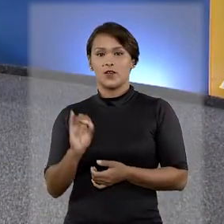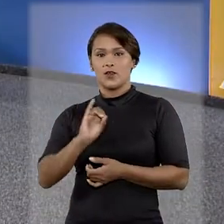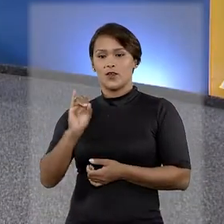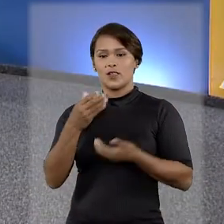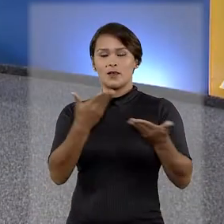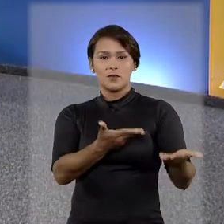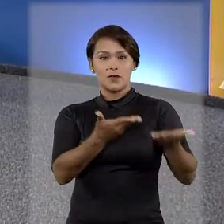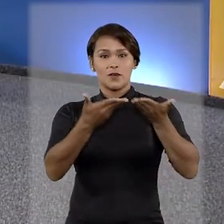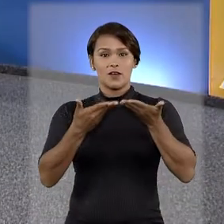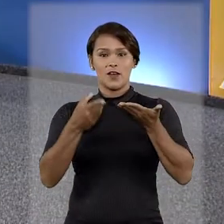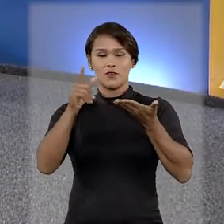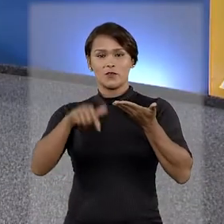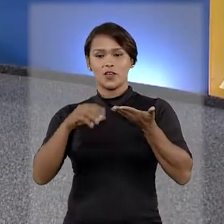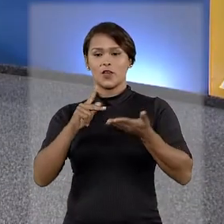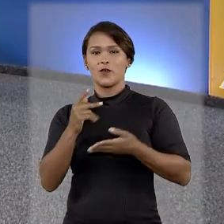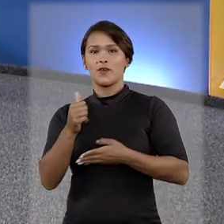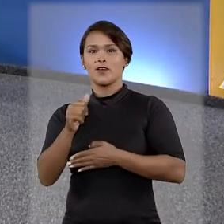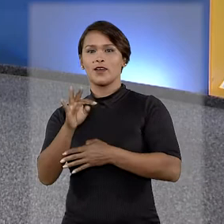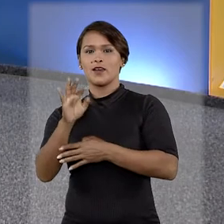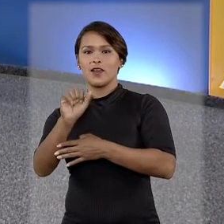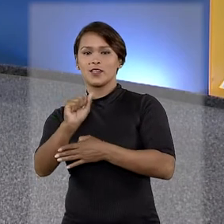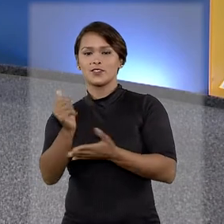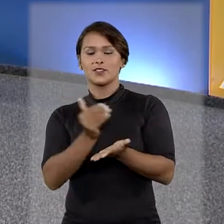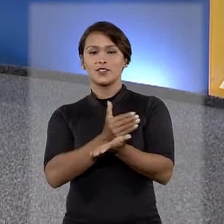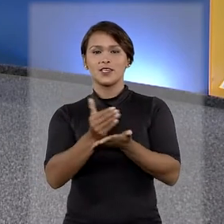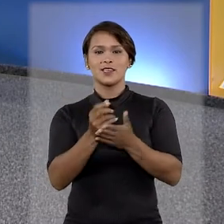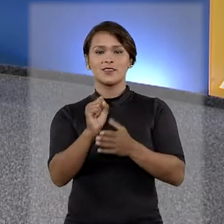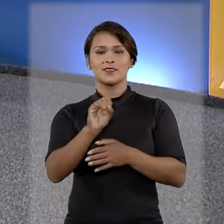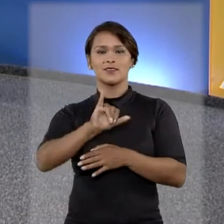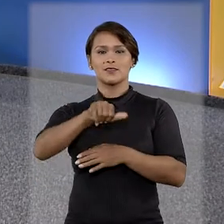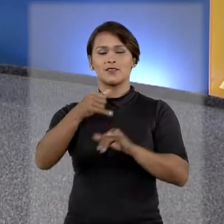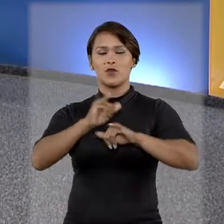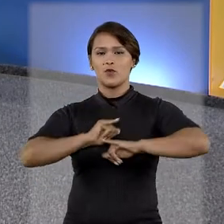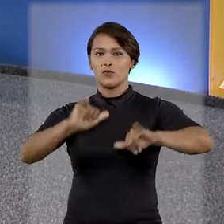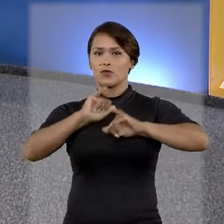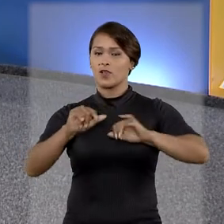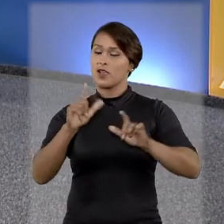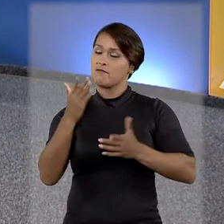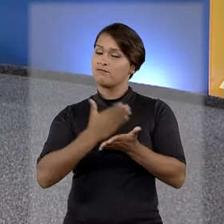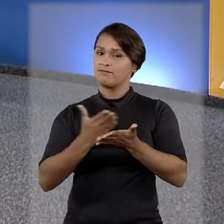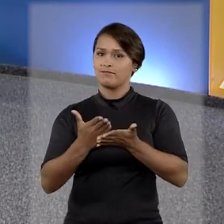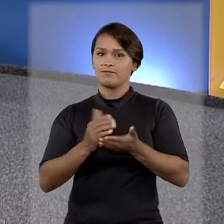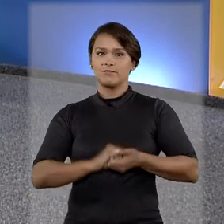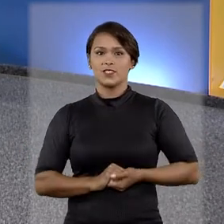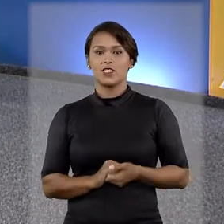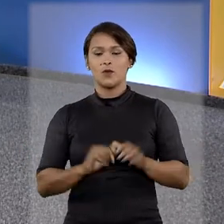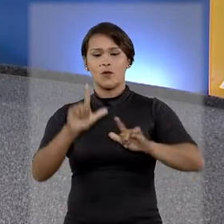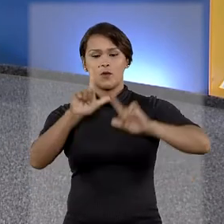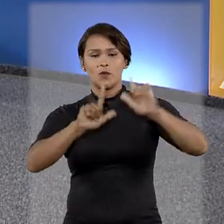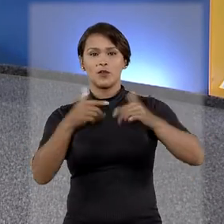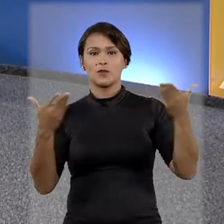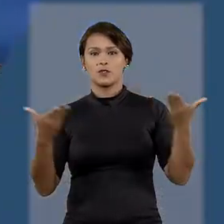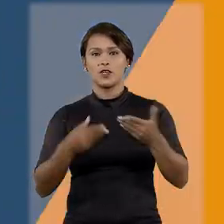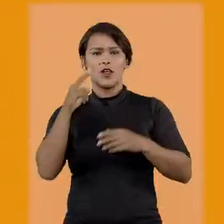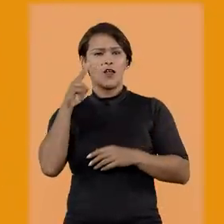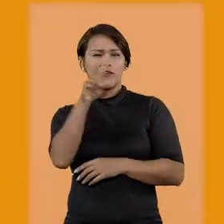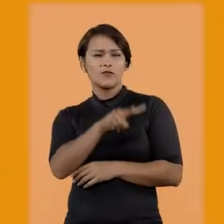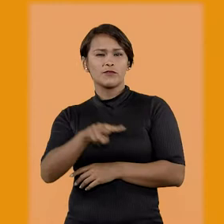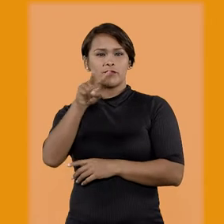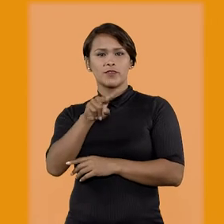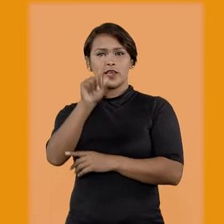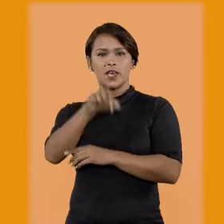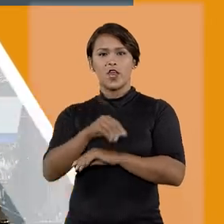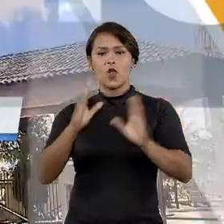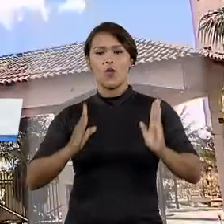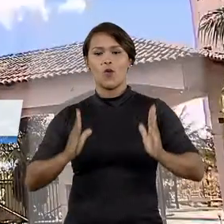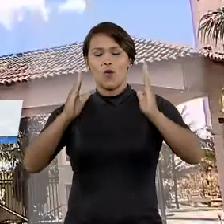Olá, seja muito bem-vindo. Eu sou Kátia Gomes e o STJ Notícias está no ar. No programa de hoje você vai